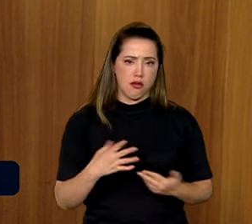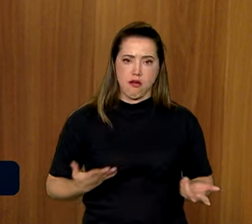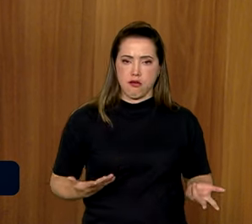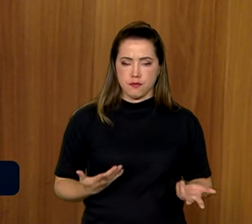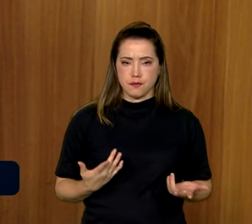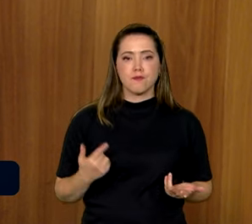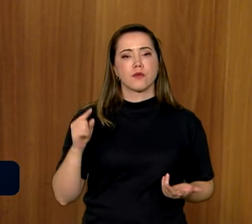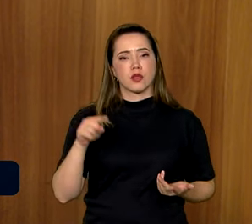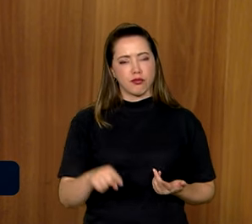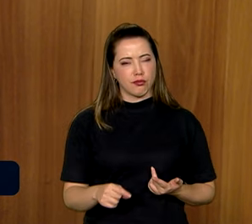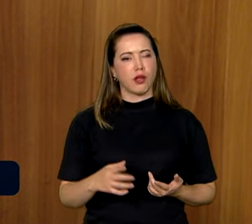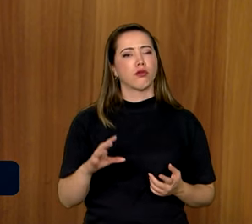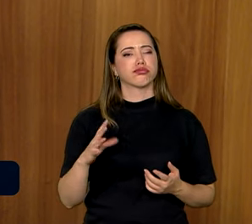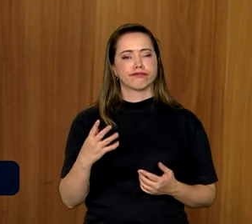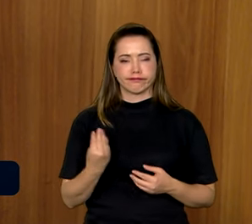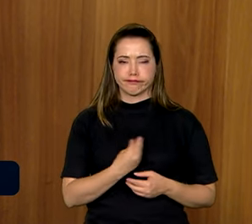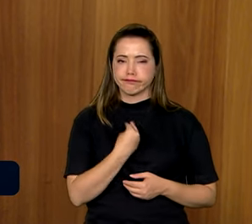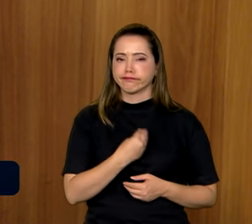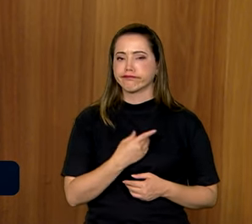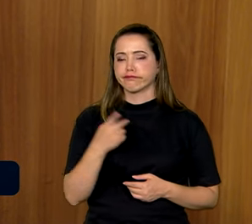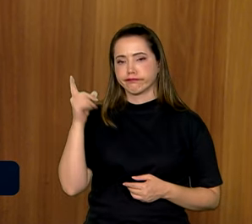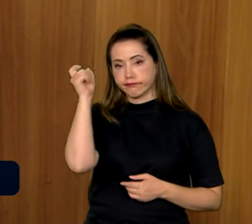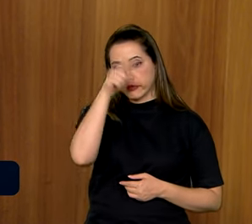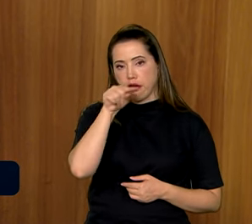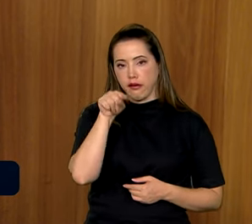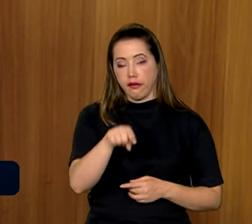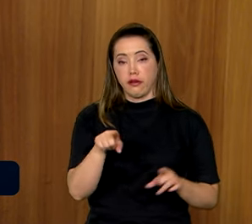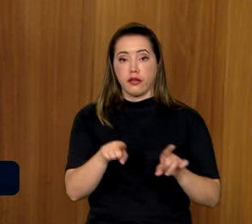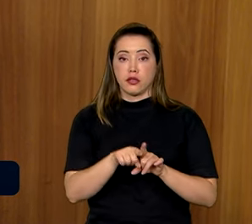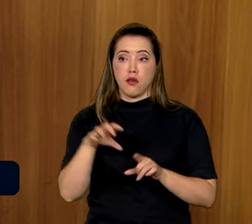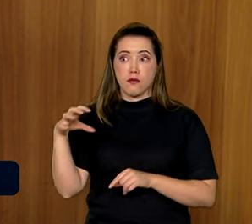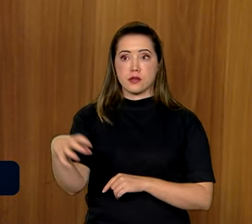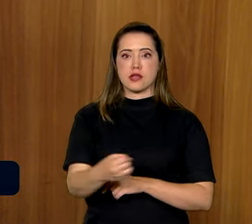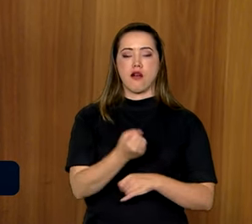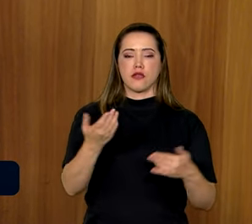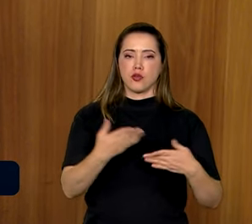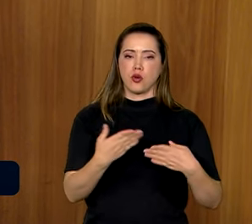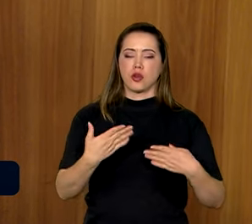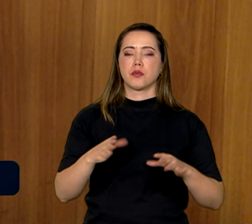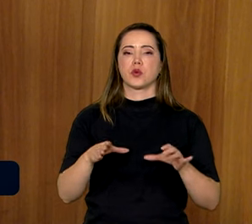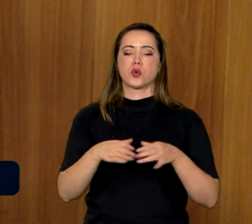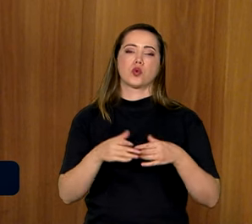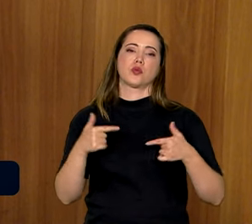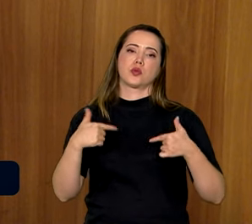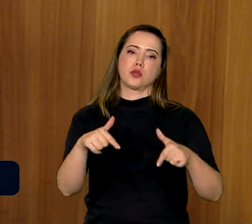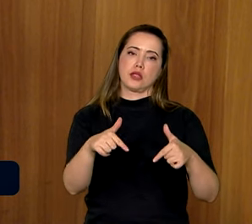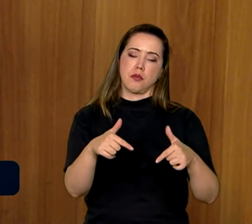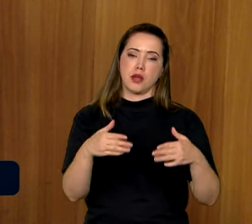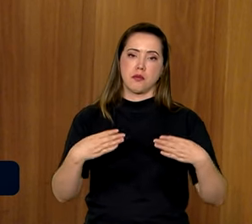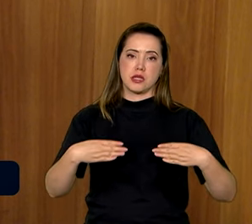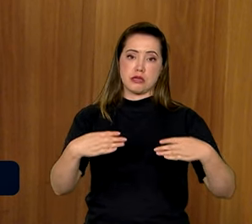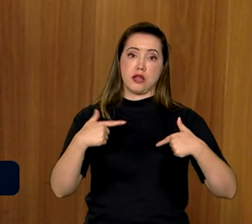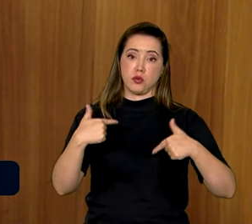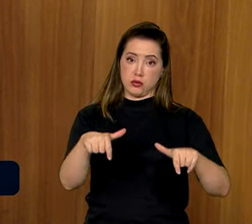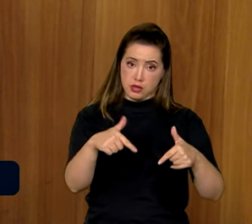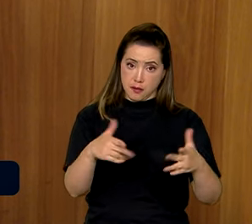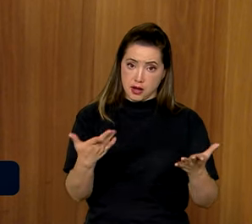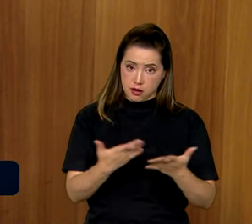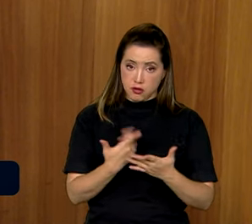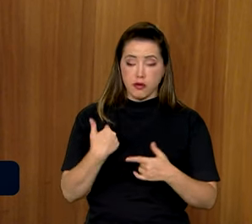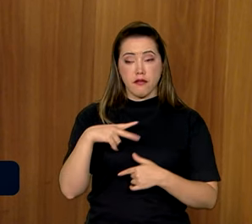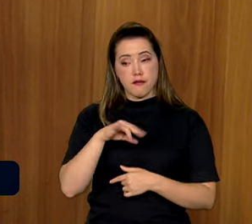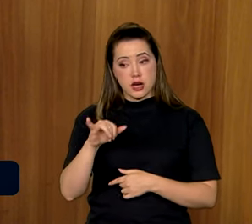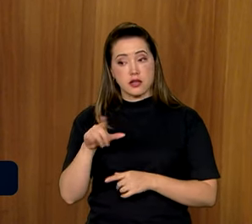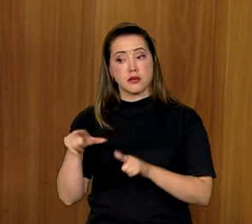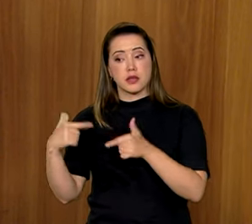estavam situações muito precárias, foram resgatados pela Auditoria Fiscal do Trabalho, e estão recebendo toda a assistência, e o Ministério do Trabalho está atuando também na